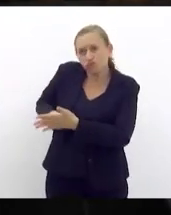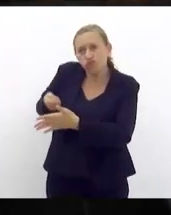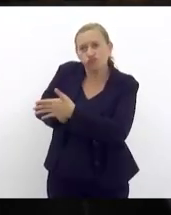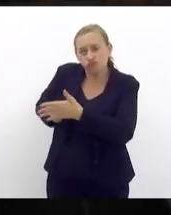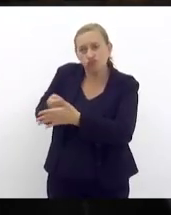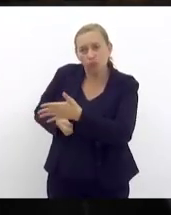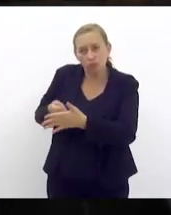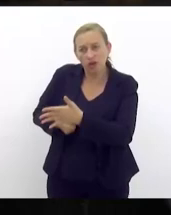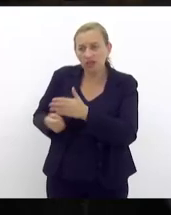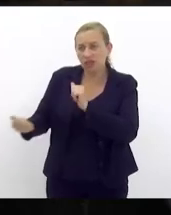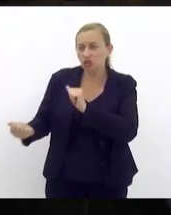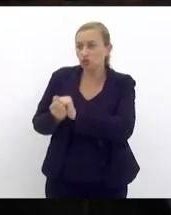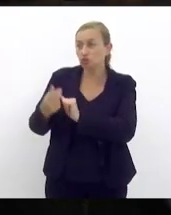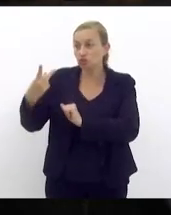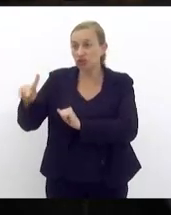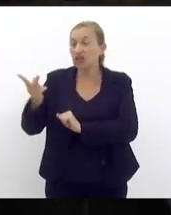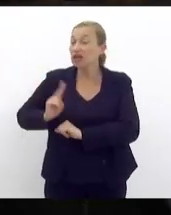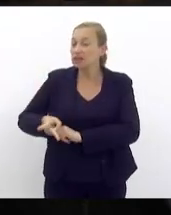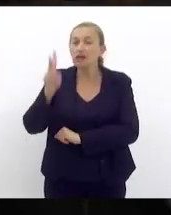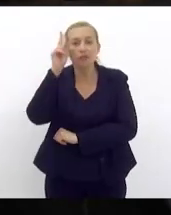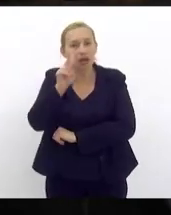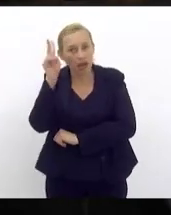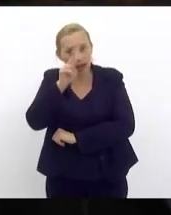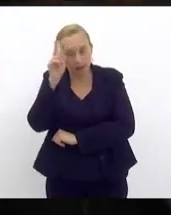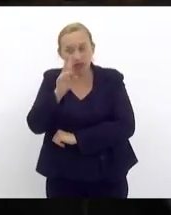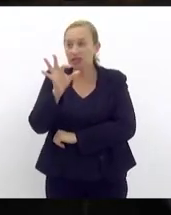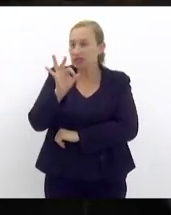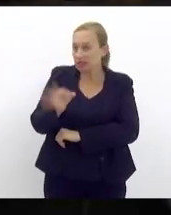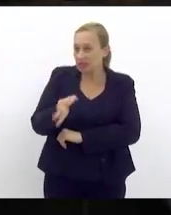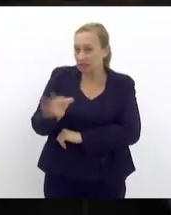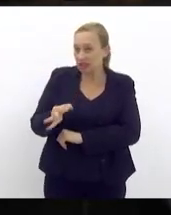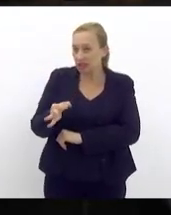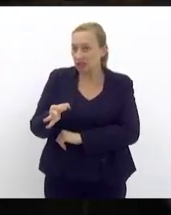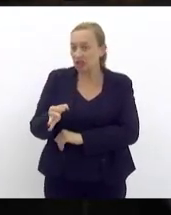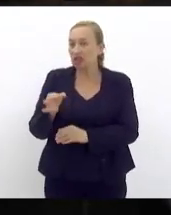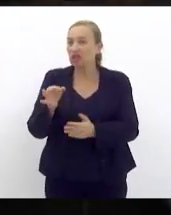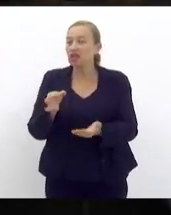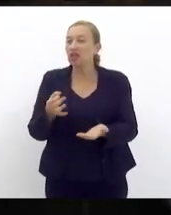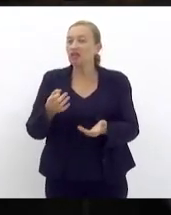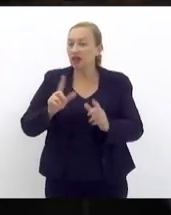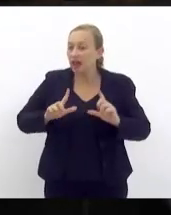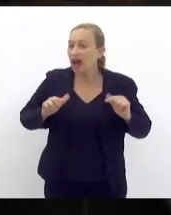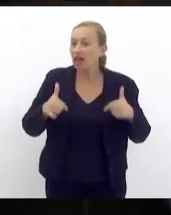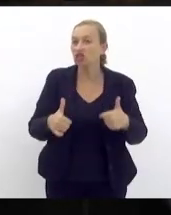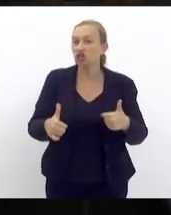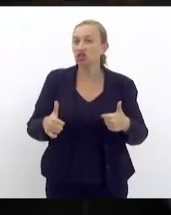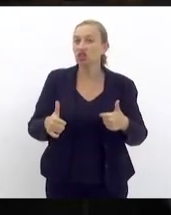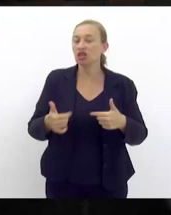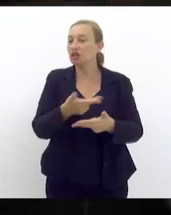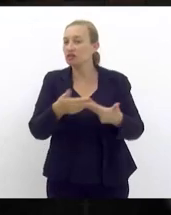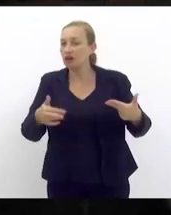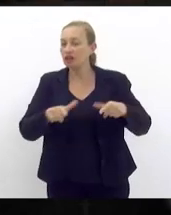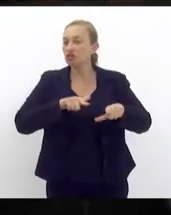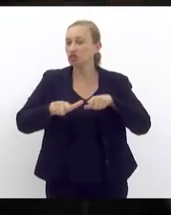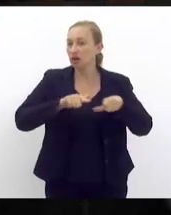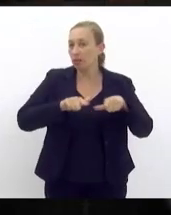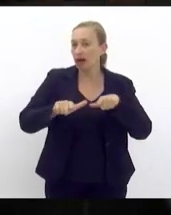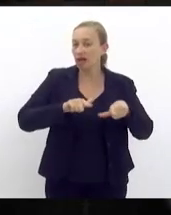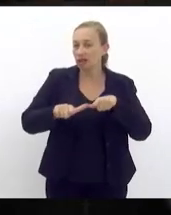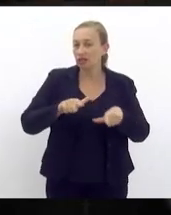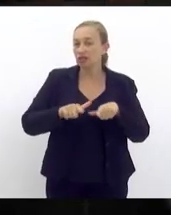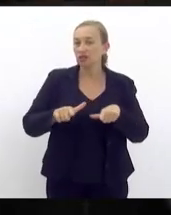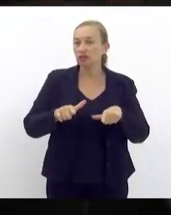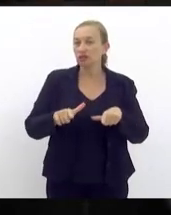estar lado a lado com eles para estar sempre lembrando que eu tenho certeza que isso aí vai sair do papel e a geração de empregos as pessoas que